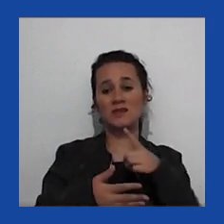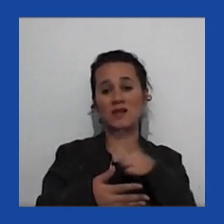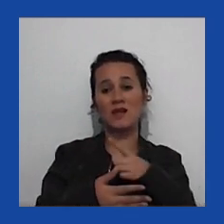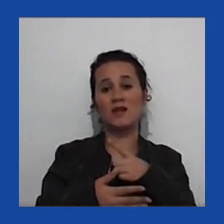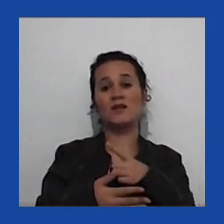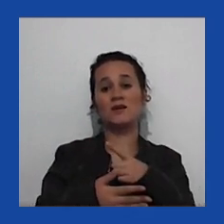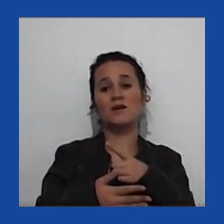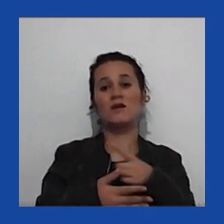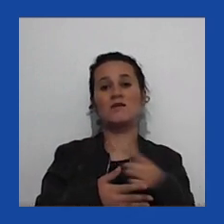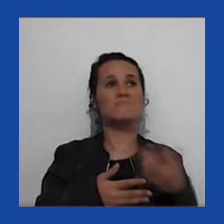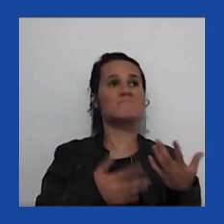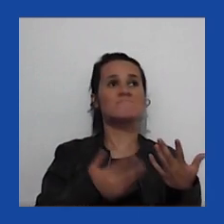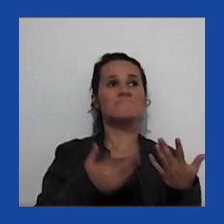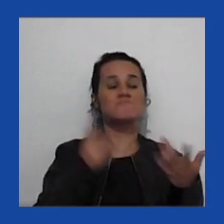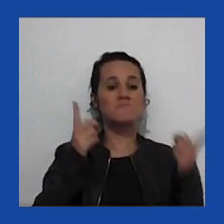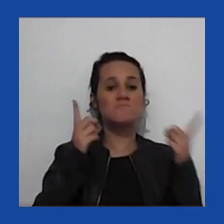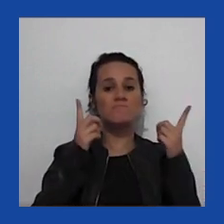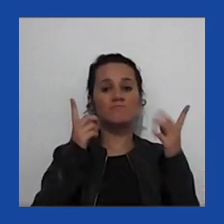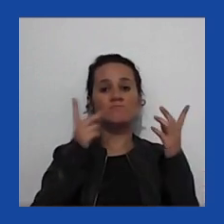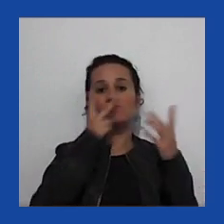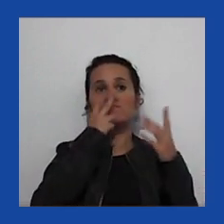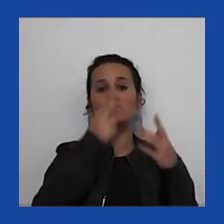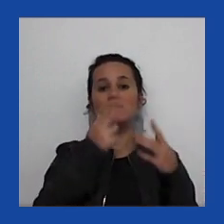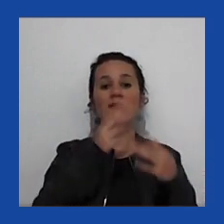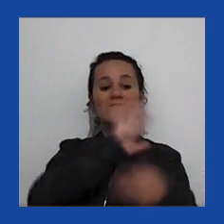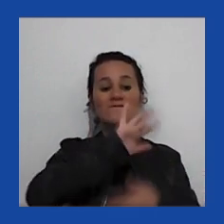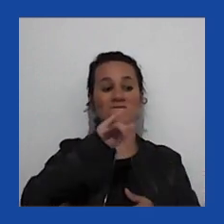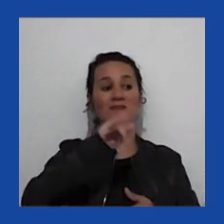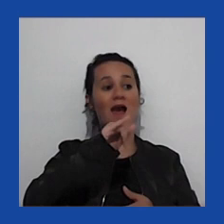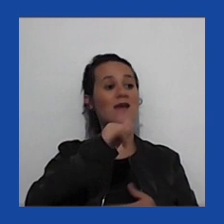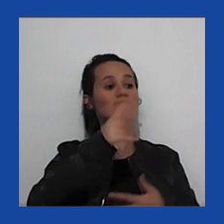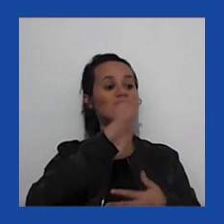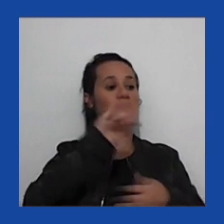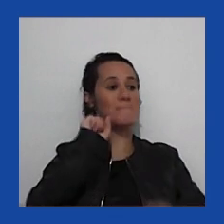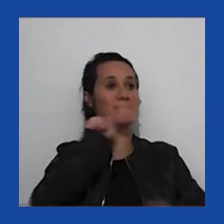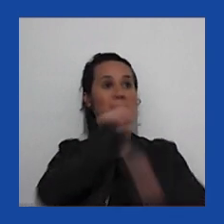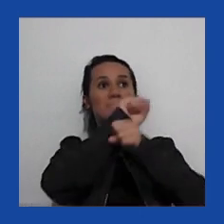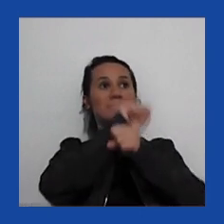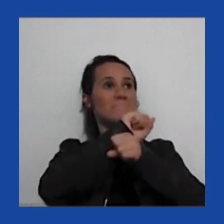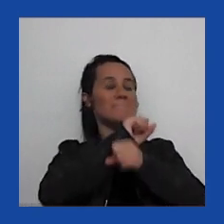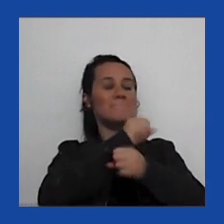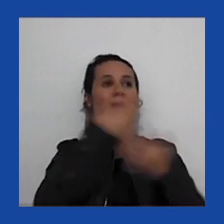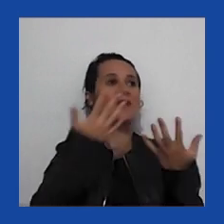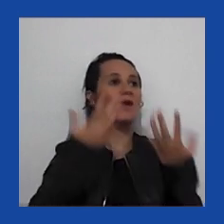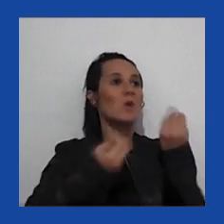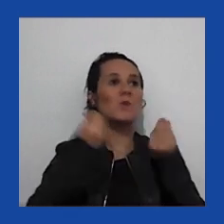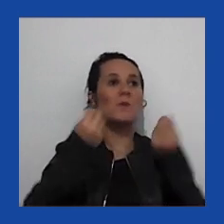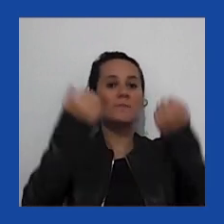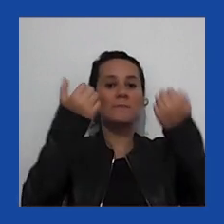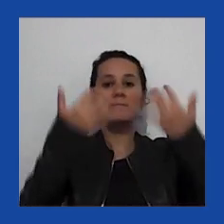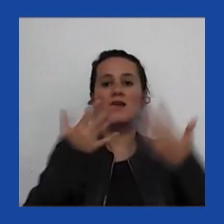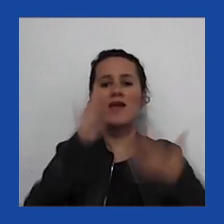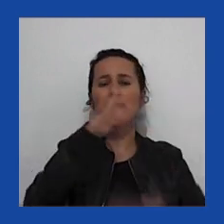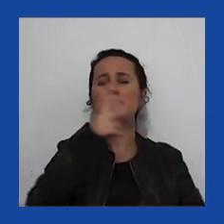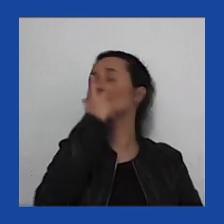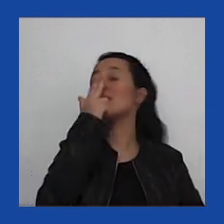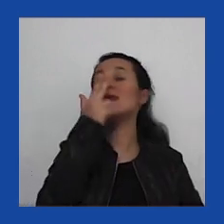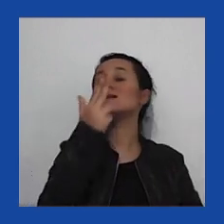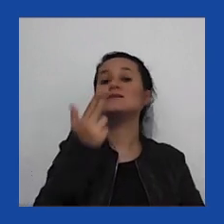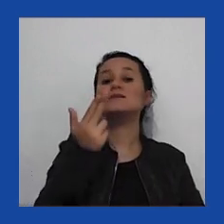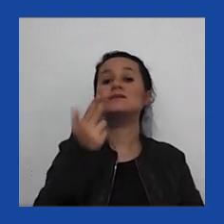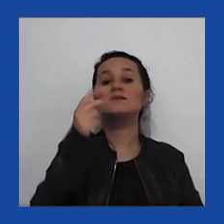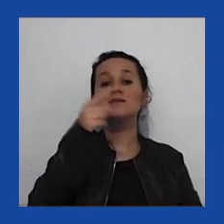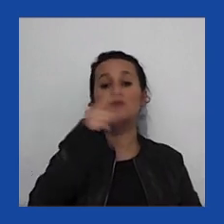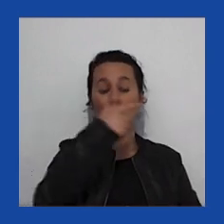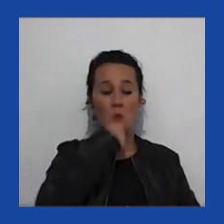gridlock, uma situação paralisante, paralisada. É pouco provável que Trump